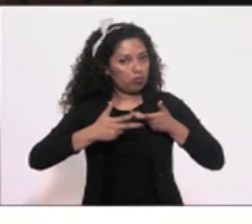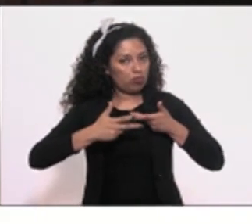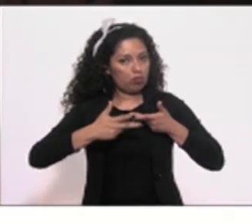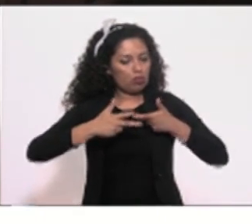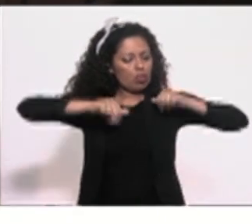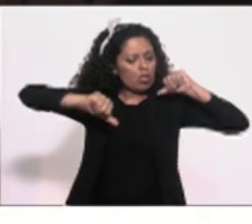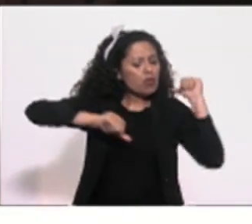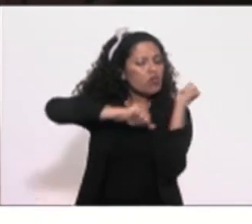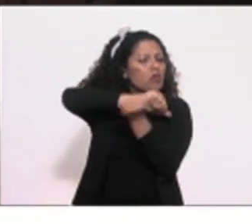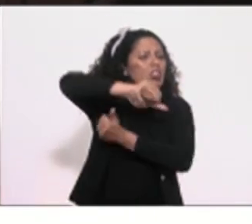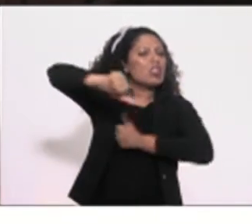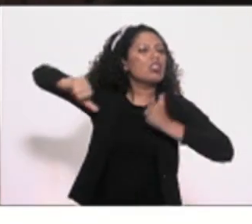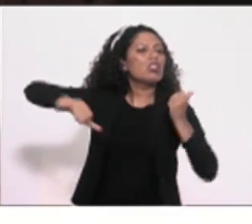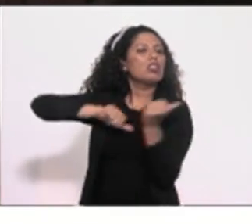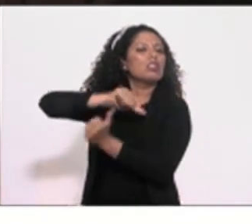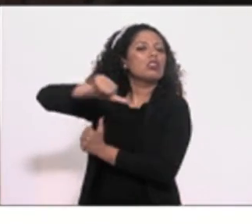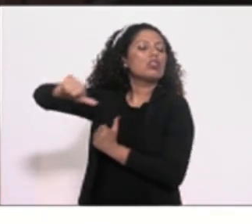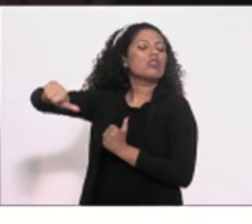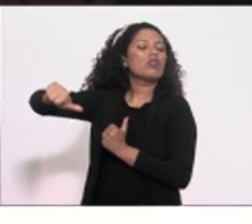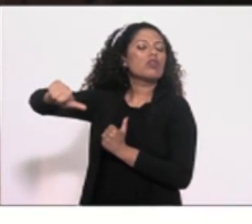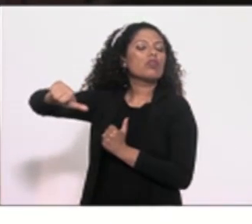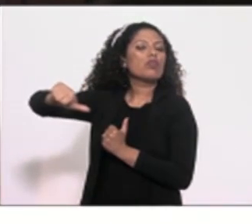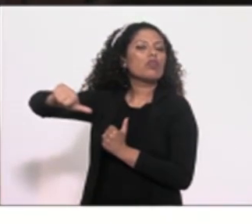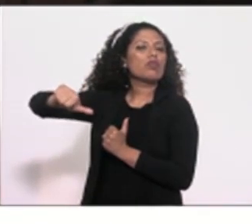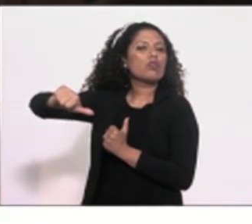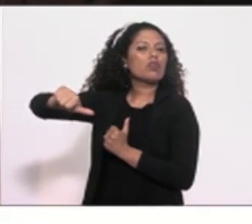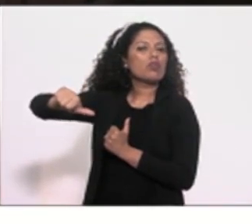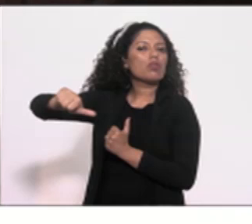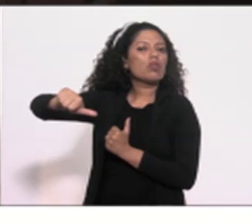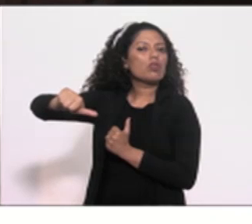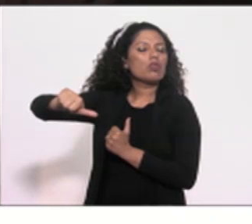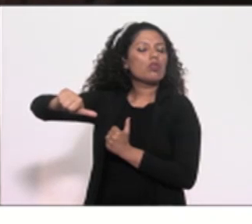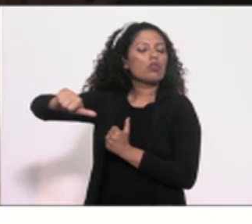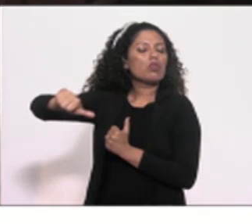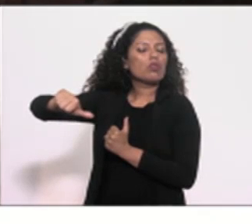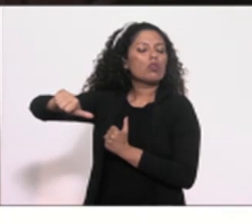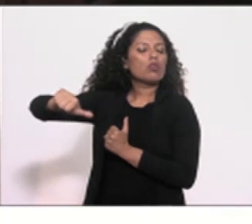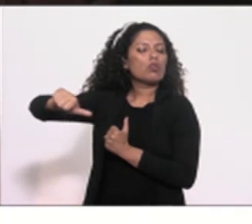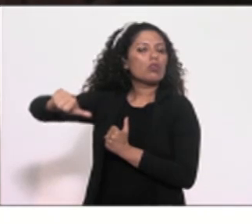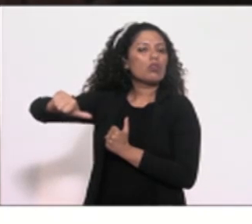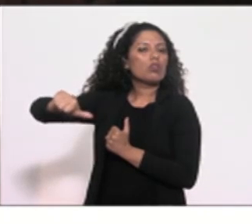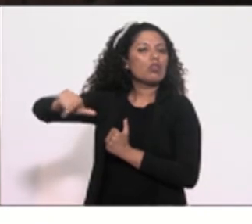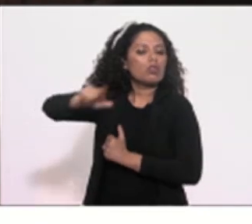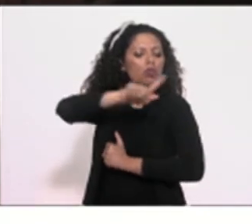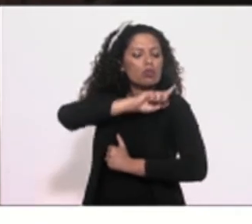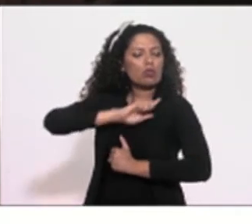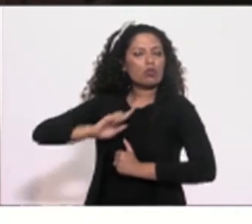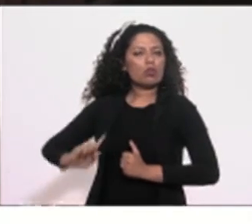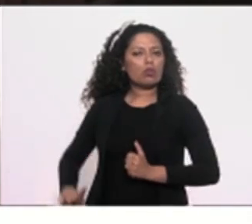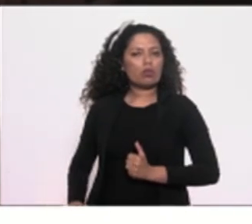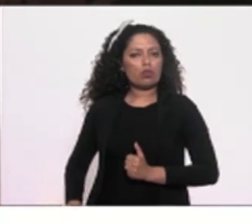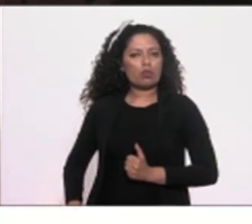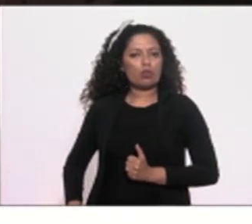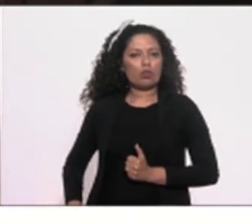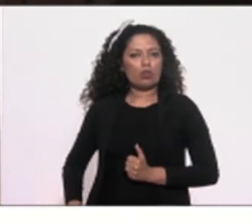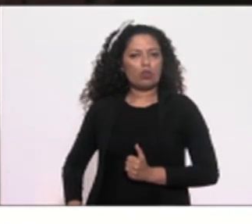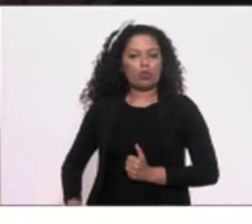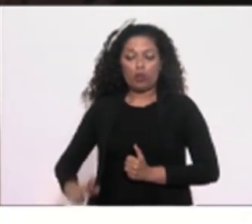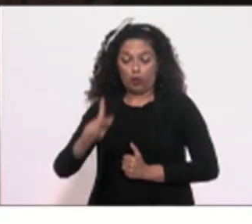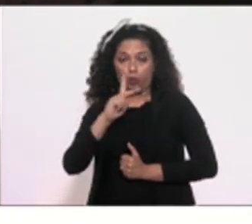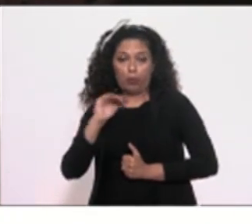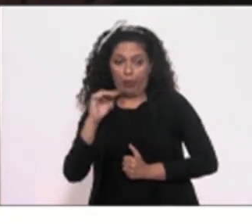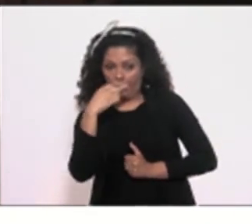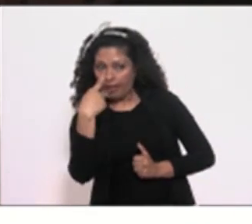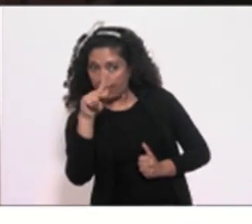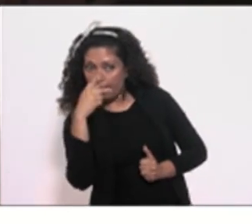transformações que o governo do pai do mesmo,